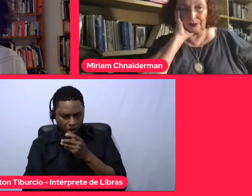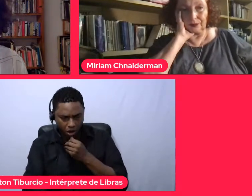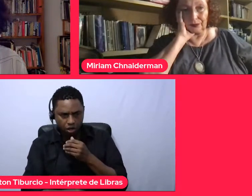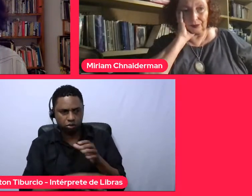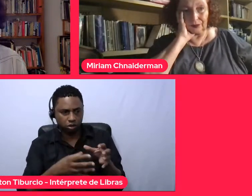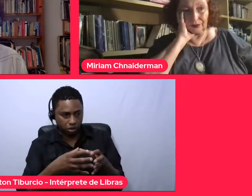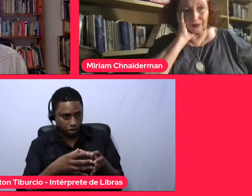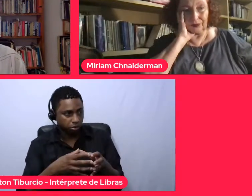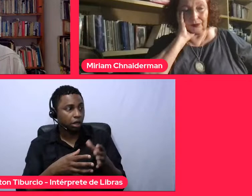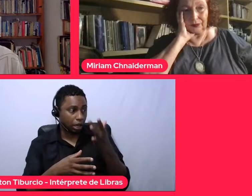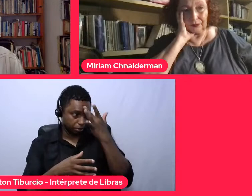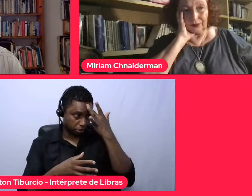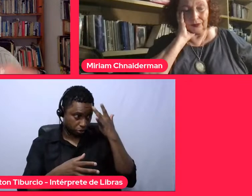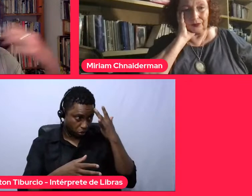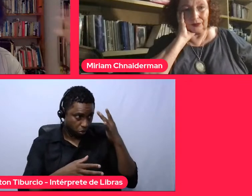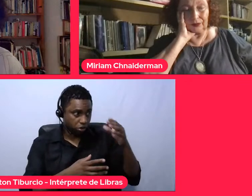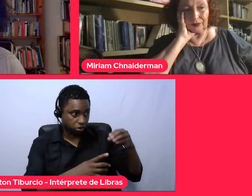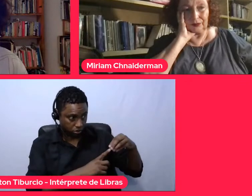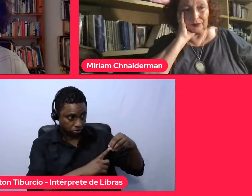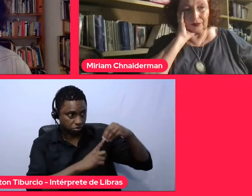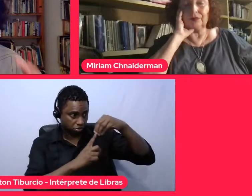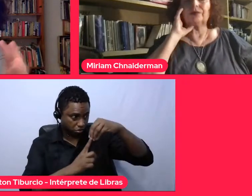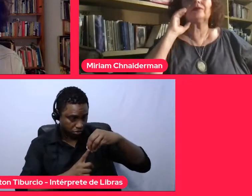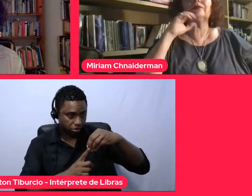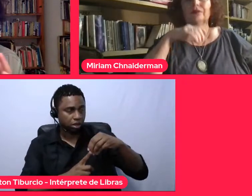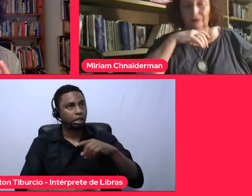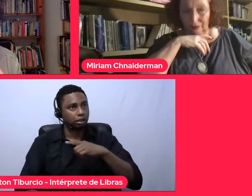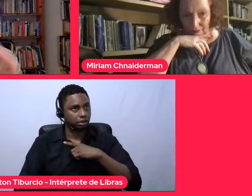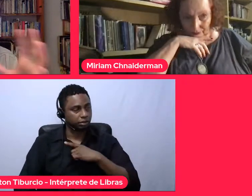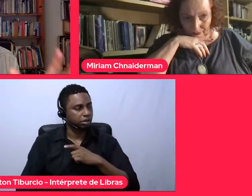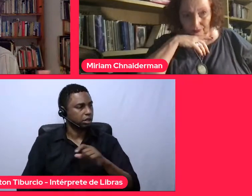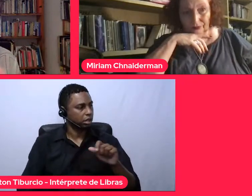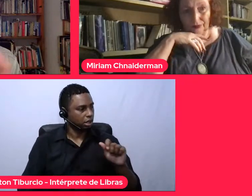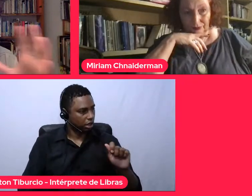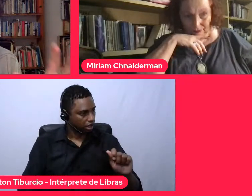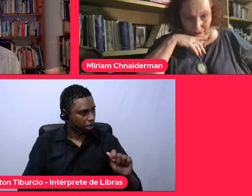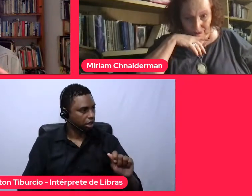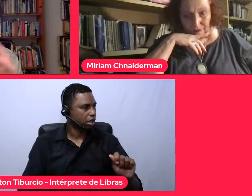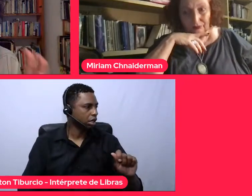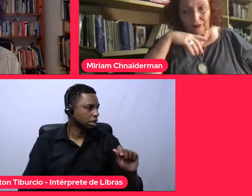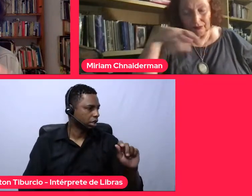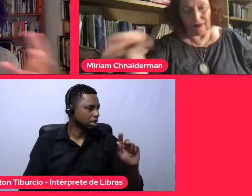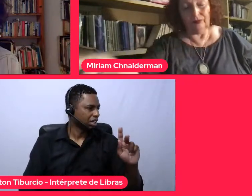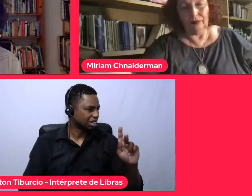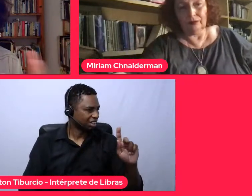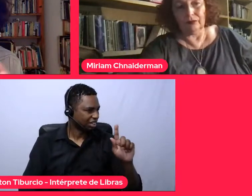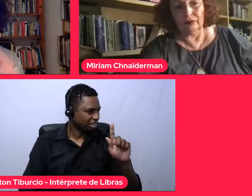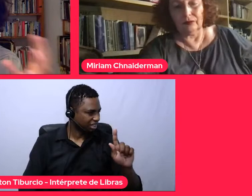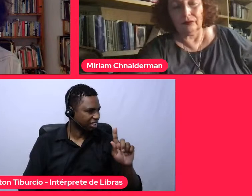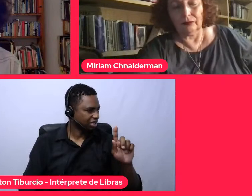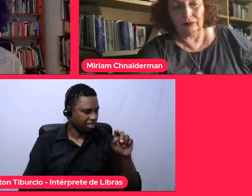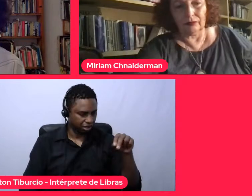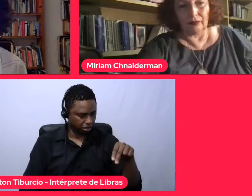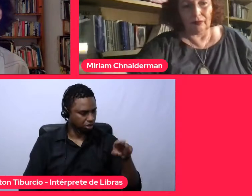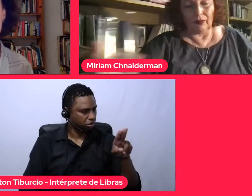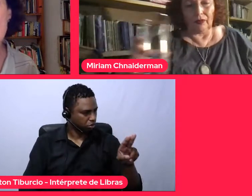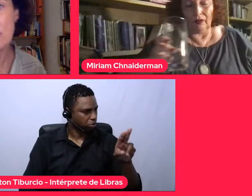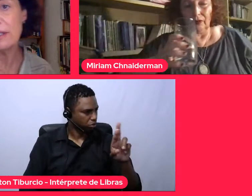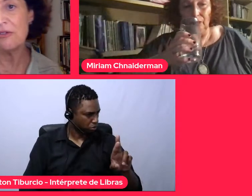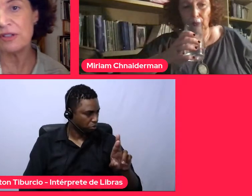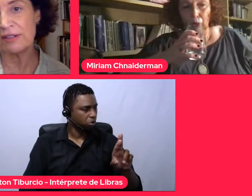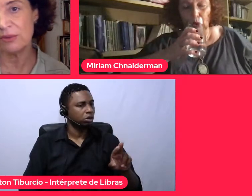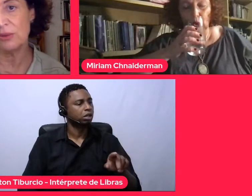de pessoas da ACNUR, de algumas instituições que trabalham, ONGs, que trabalham